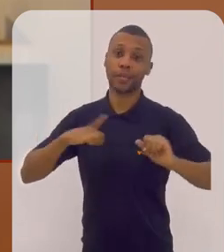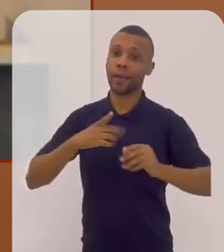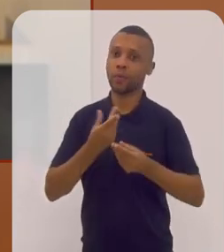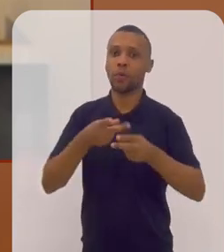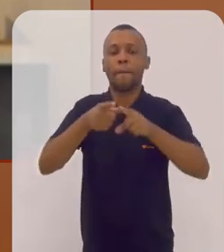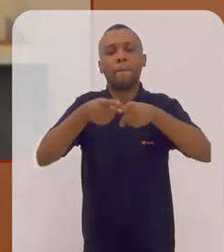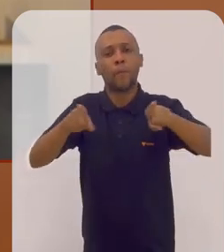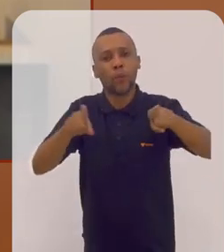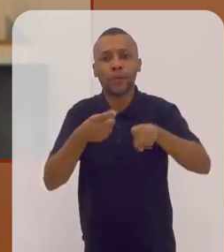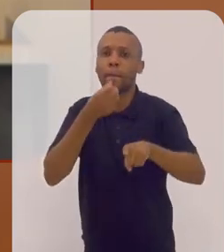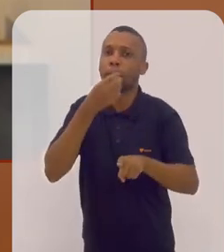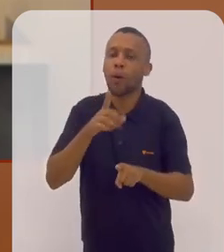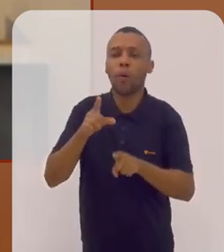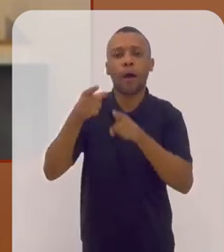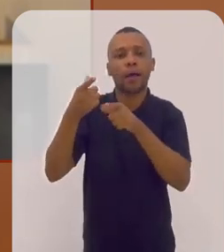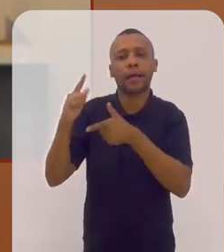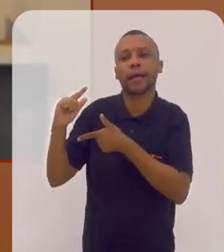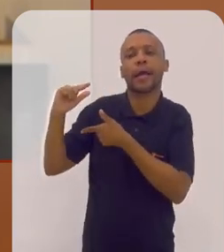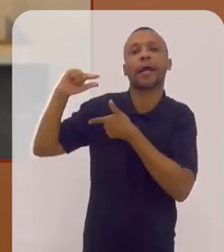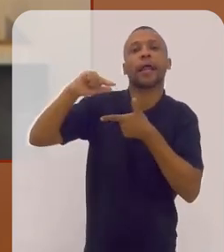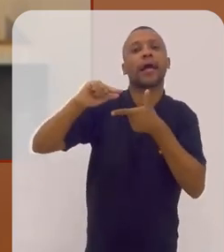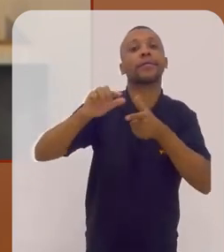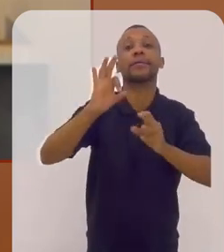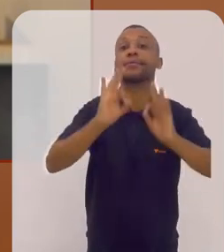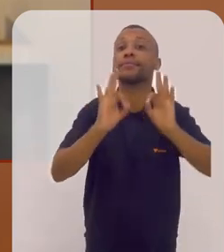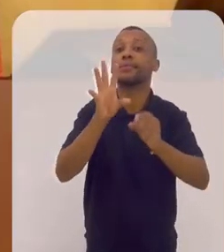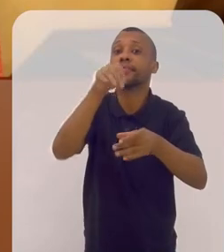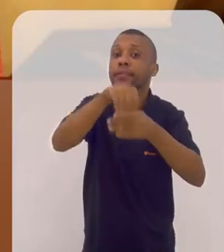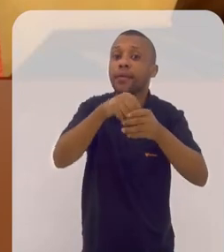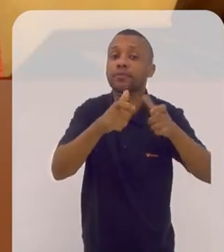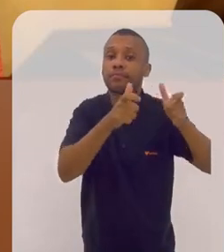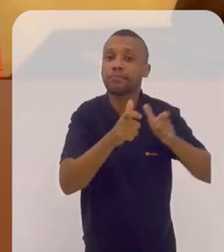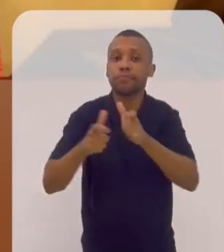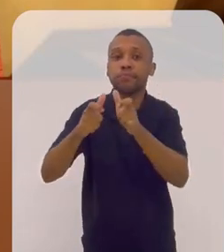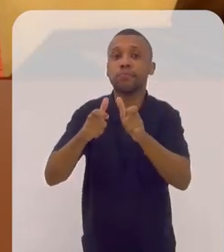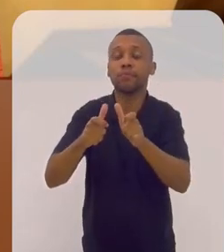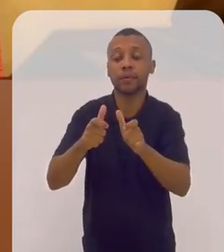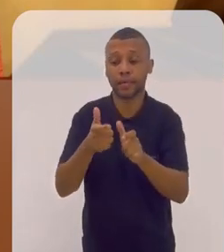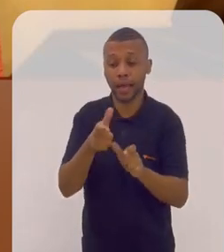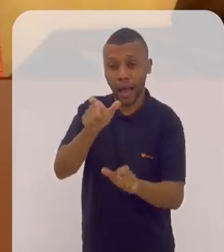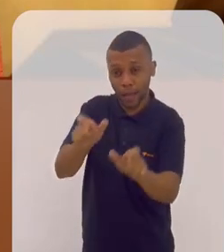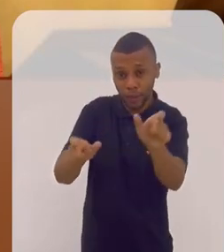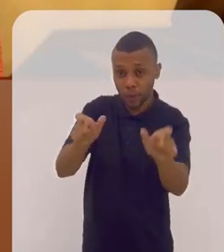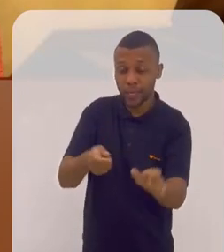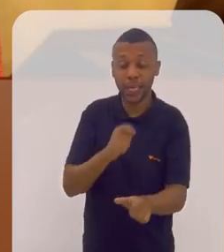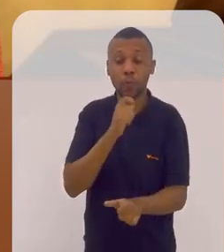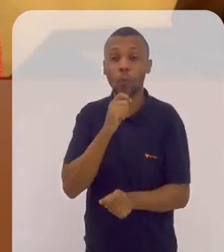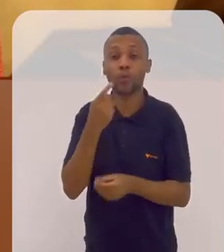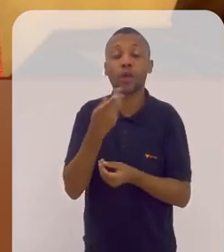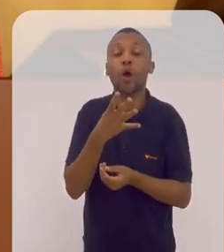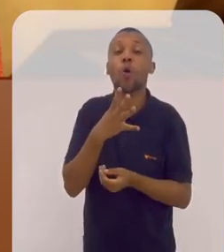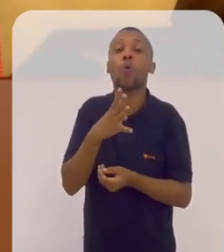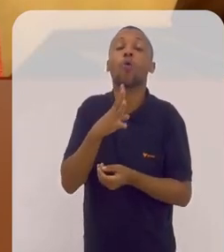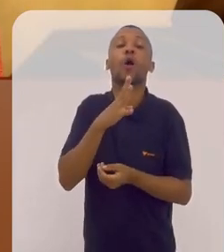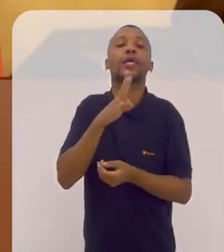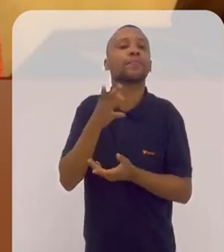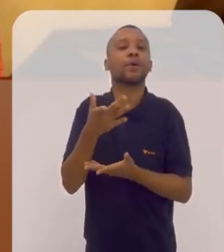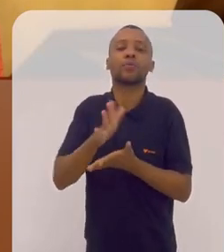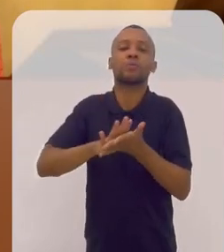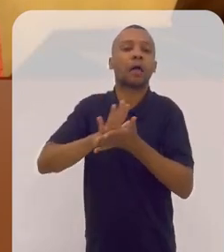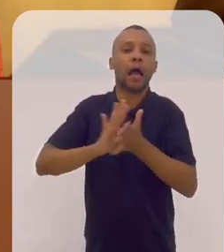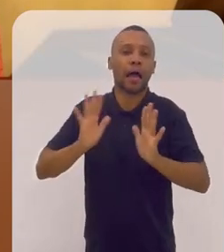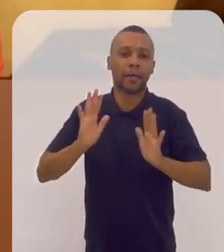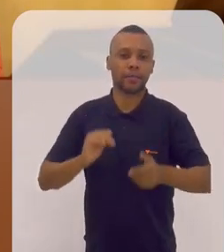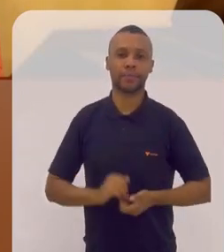música bacana e música clássica sendo feita também nesses espaços onde as pessoas antes não tinham nenhum acesso, né?